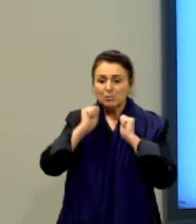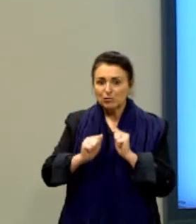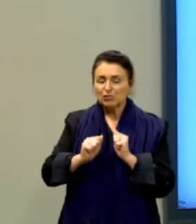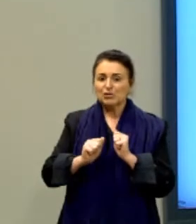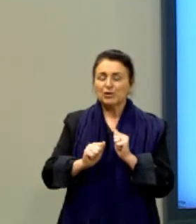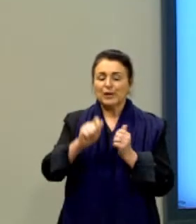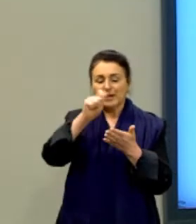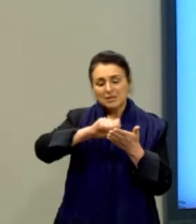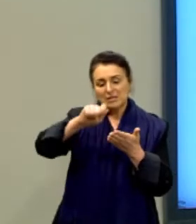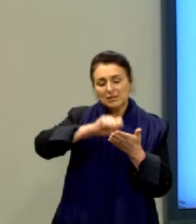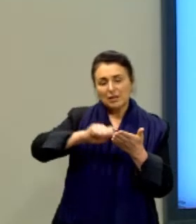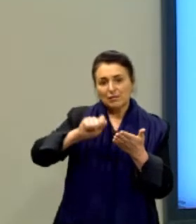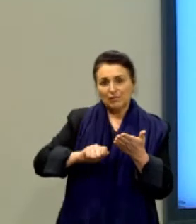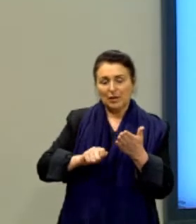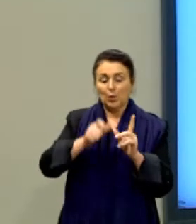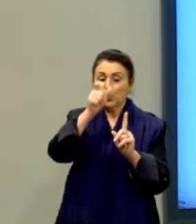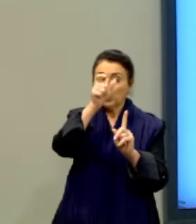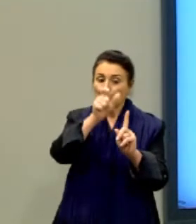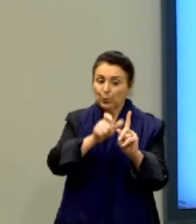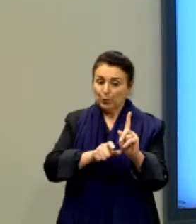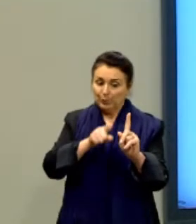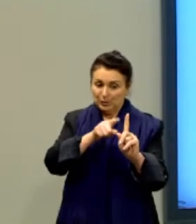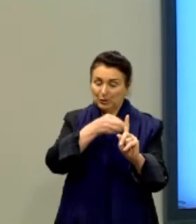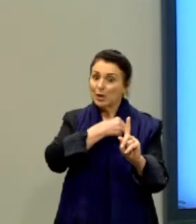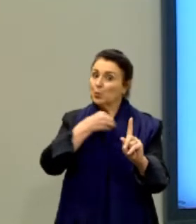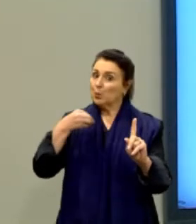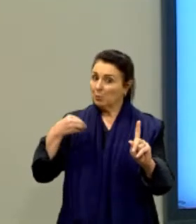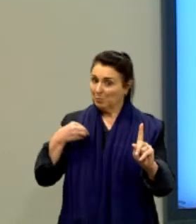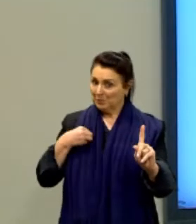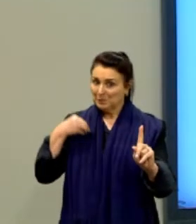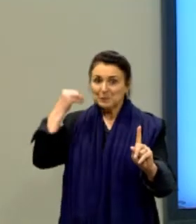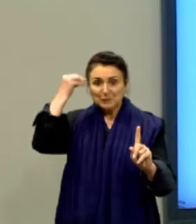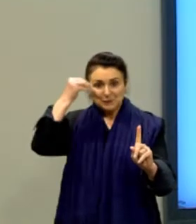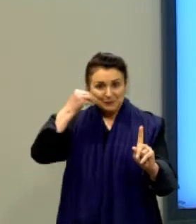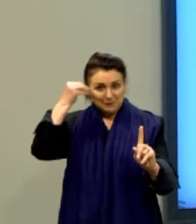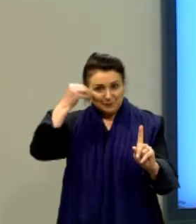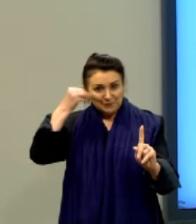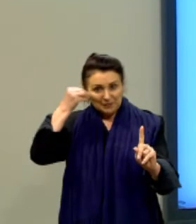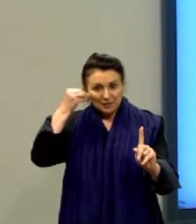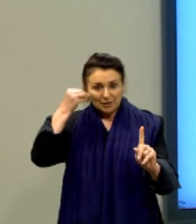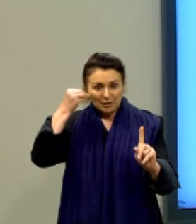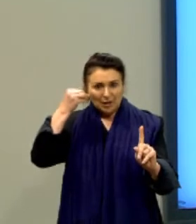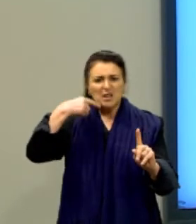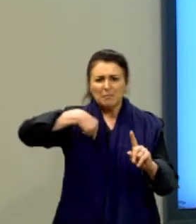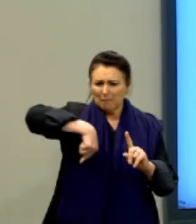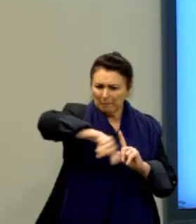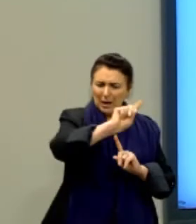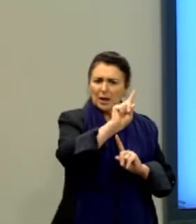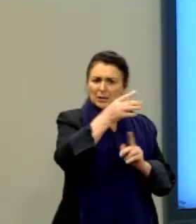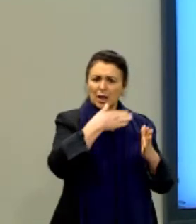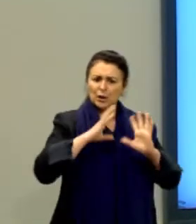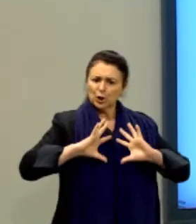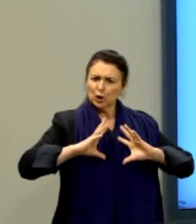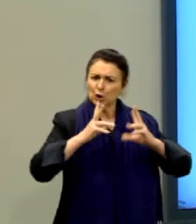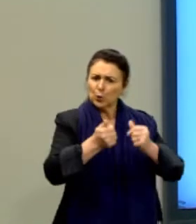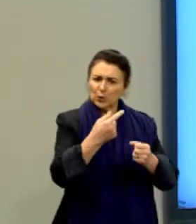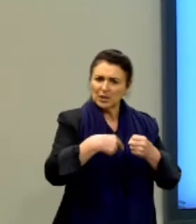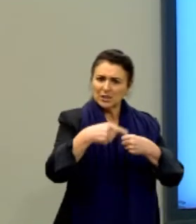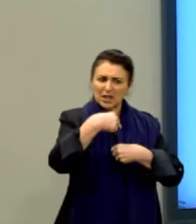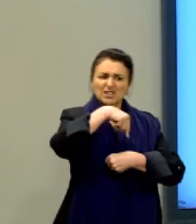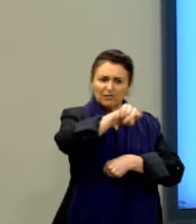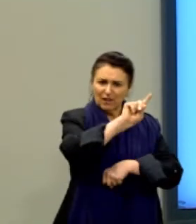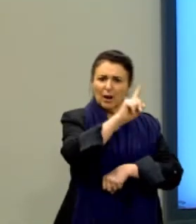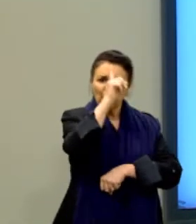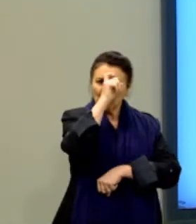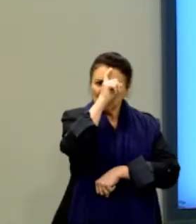o personagem, né, o médico-psiquiatra, ele interna toda a cidade e todos os habitantes,